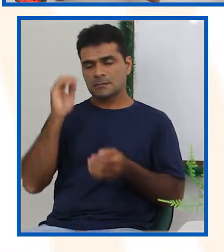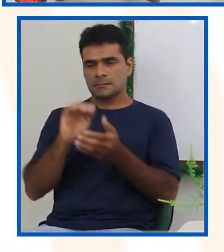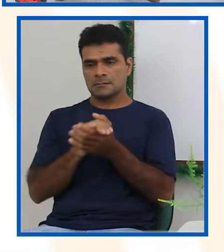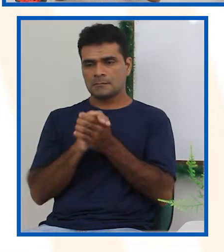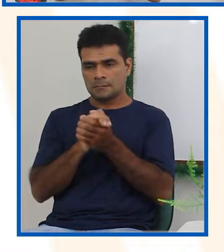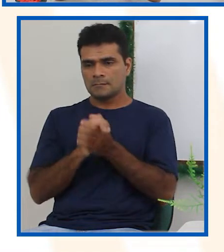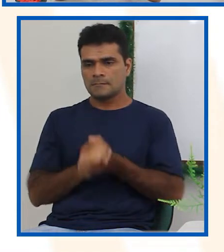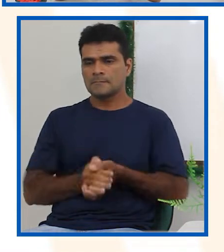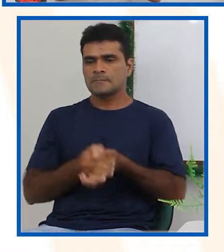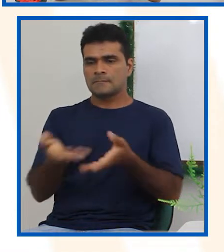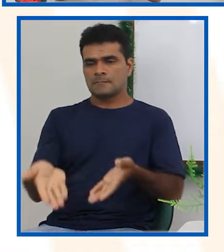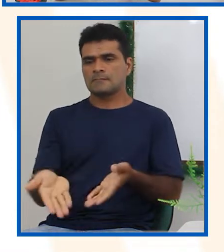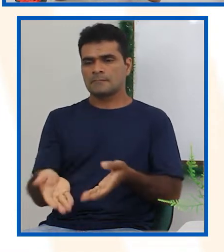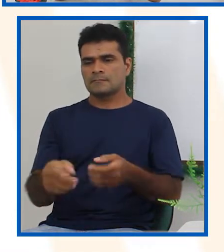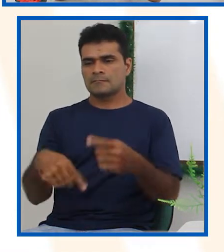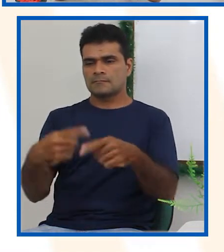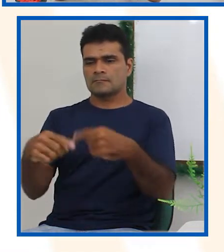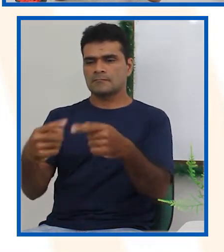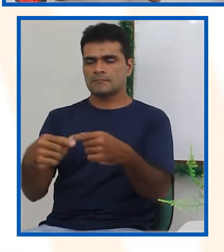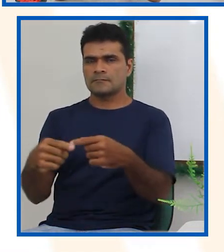será que pode cair no número 7?